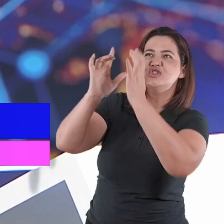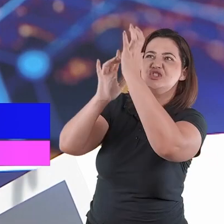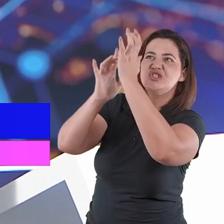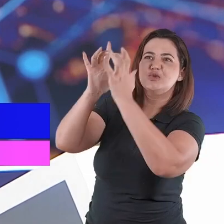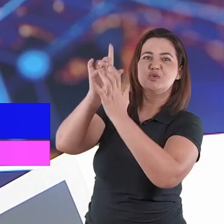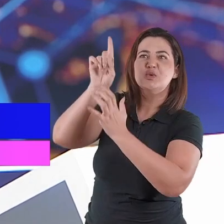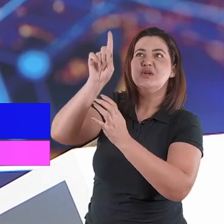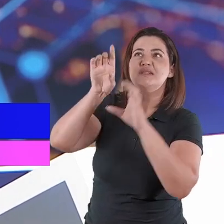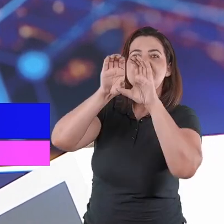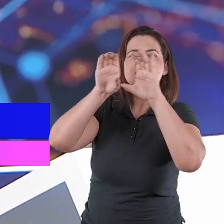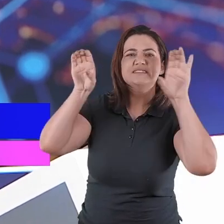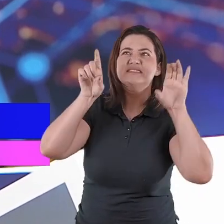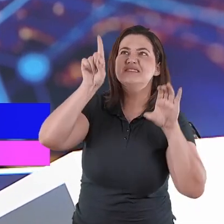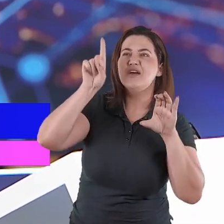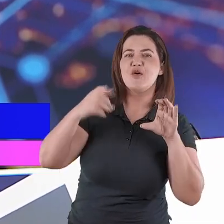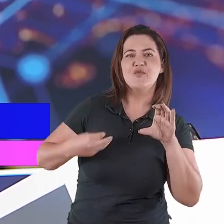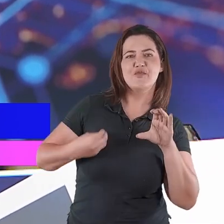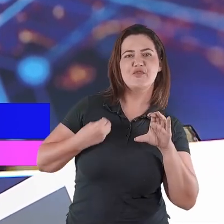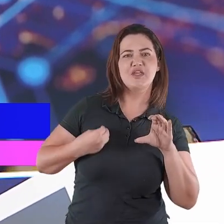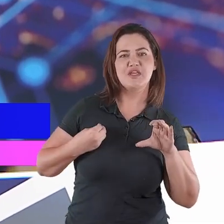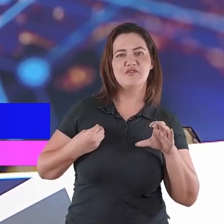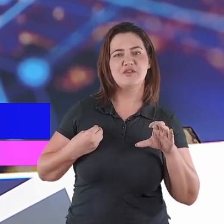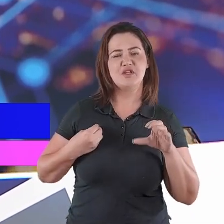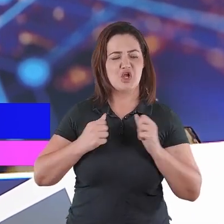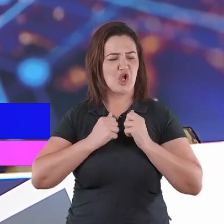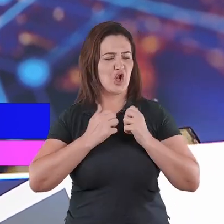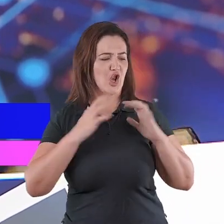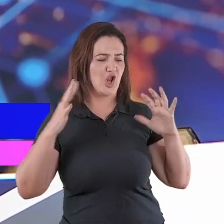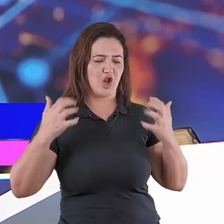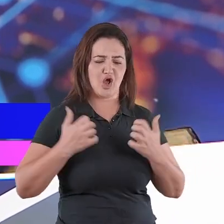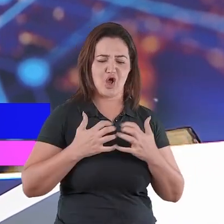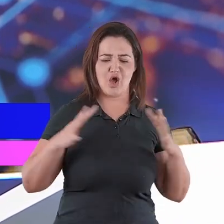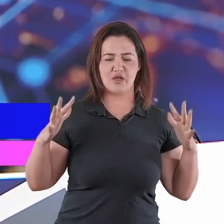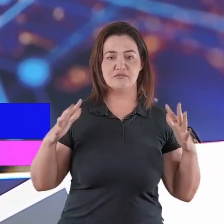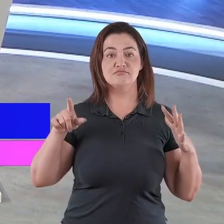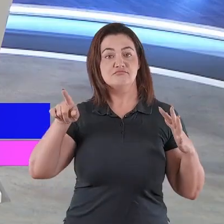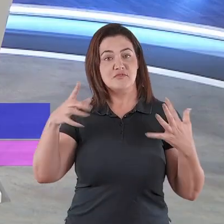humano, a um corpo humano e vir aqui viver entre nós?